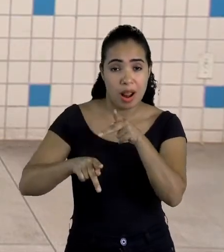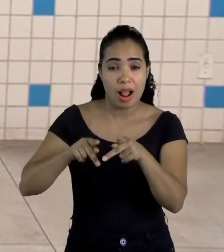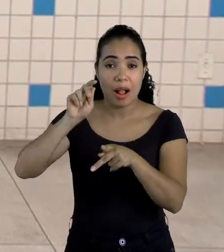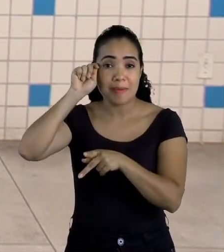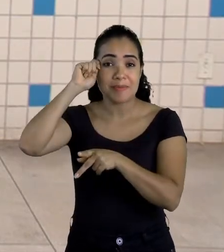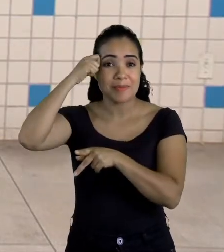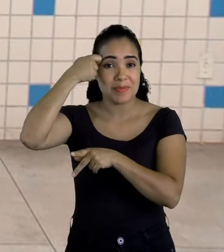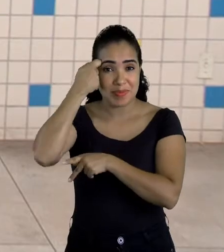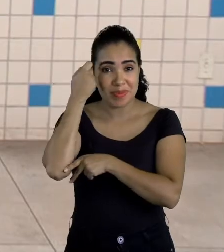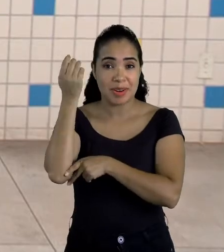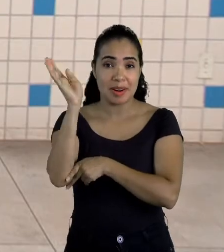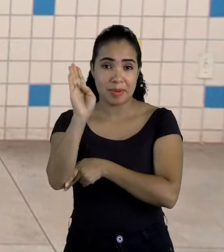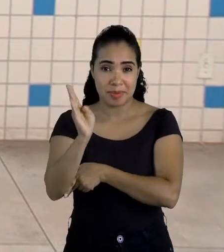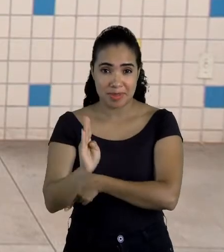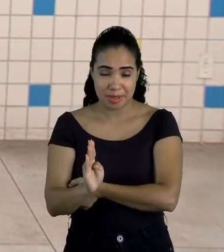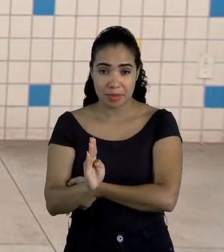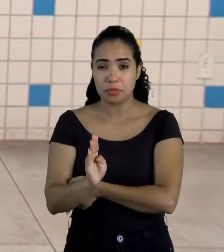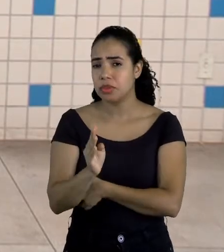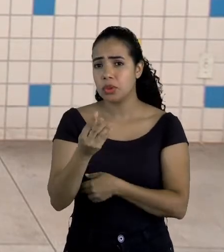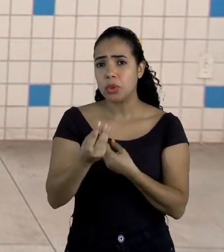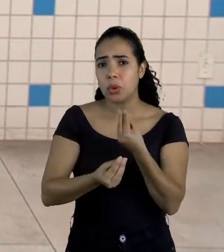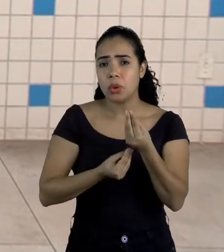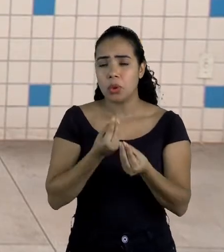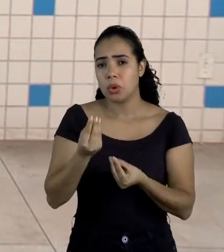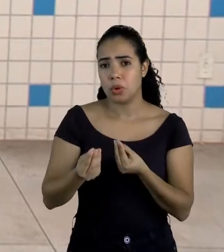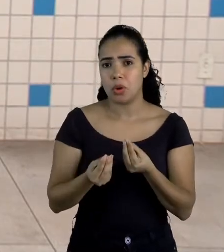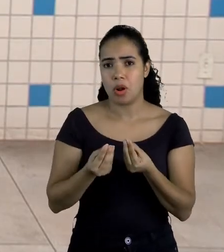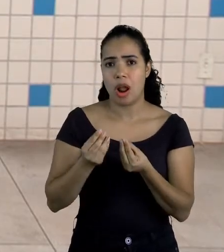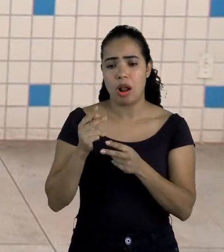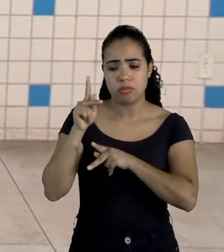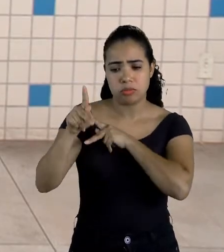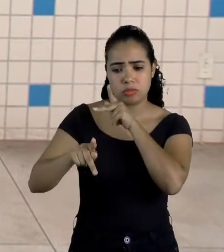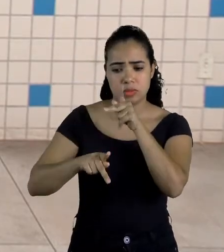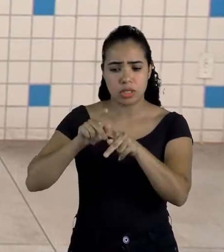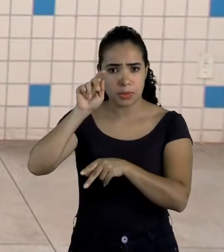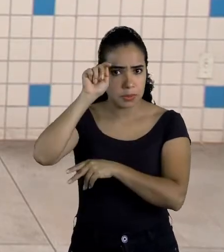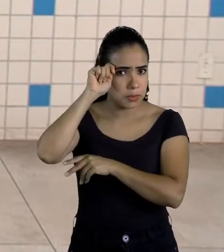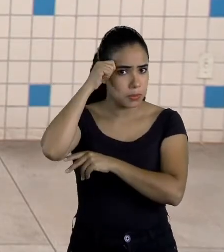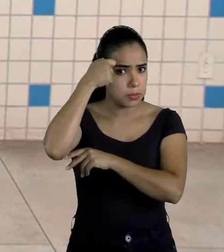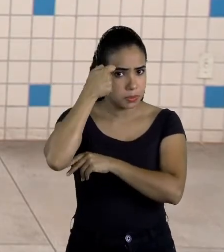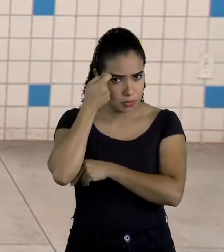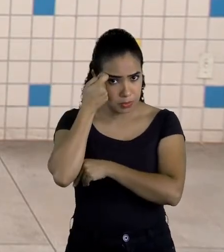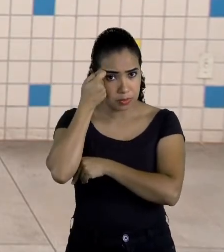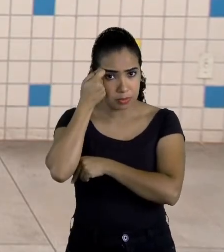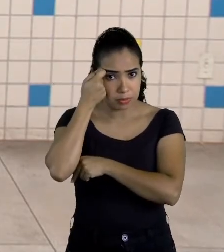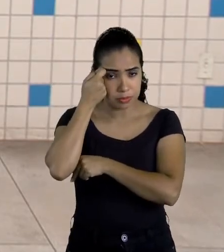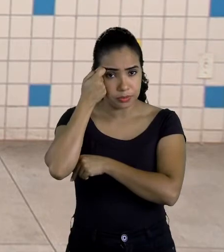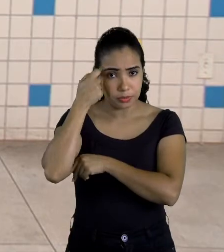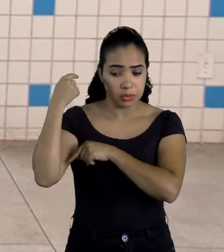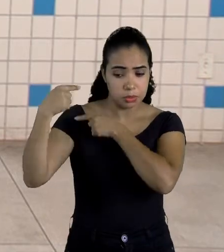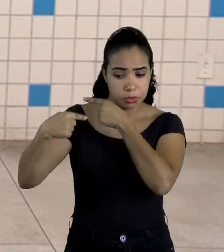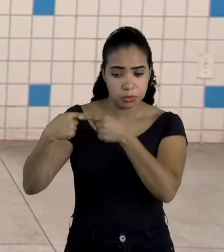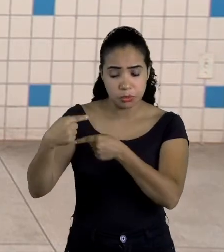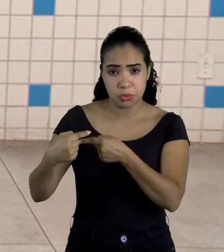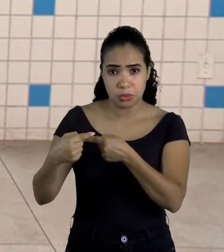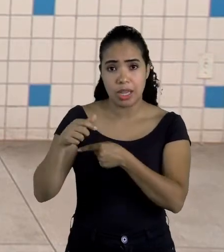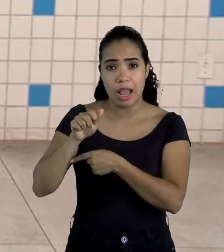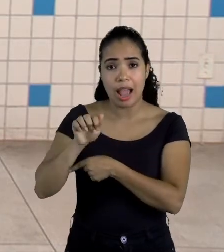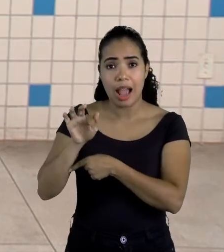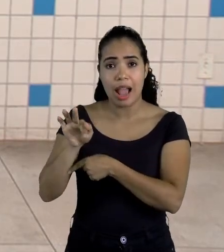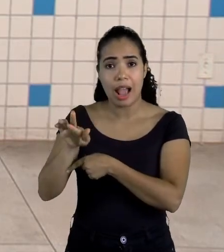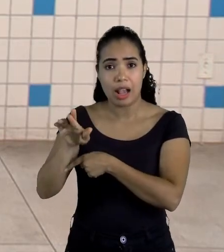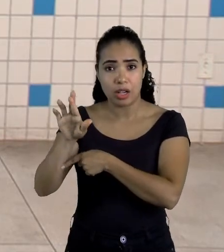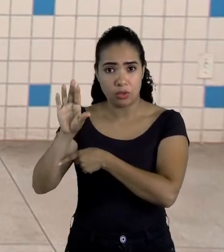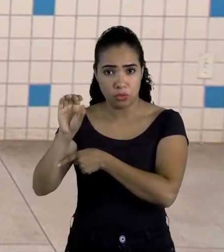-brasileiros. Como eles são afro-brasileiros, dessa descendência afro,